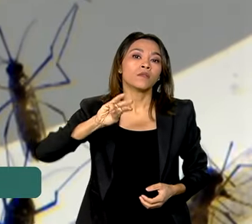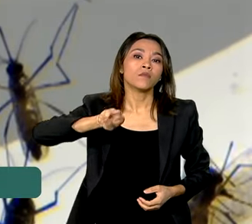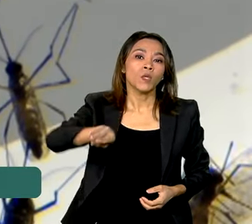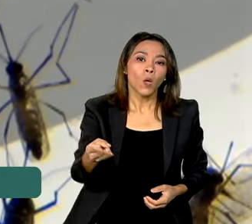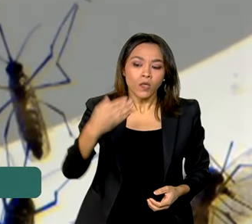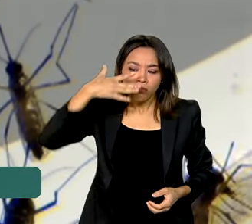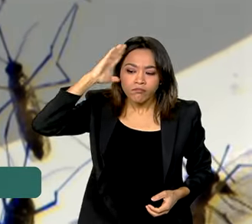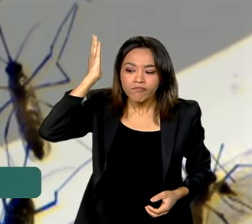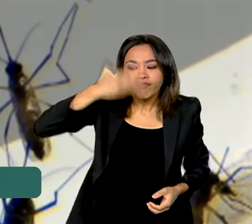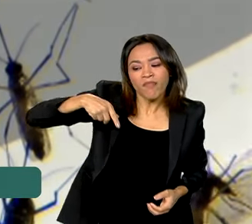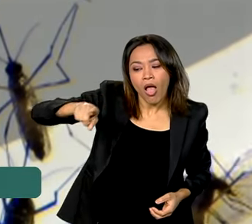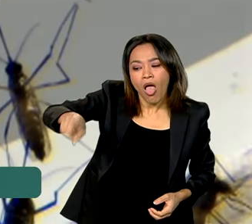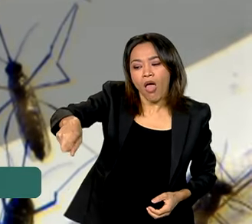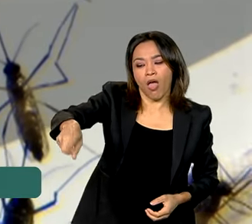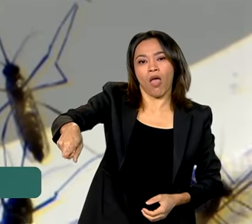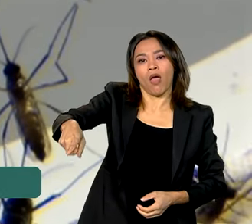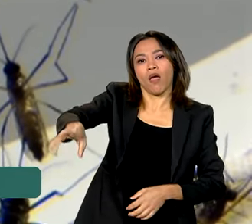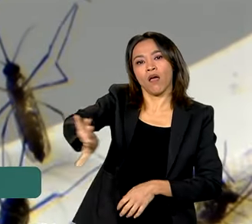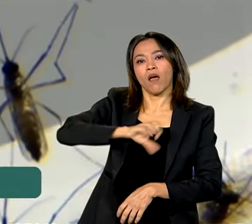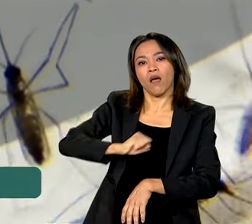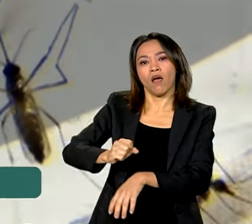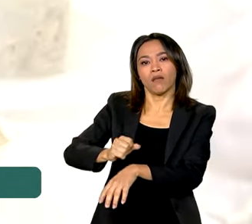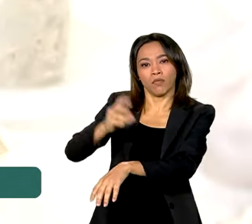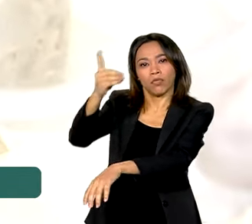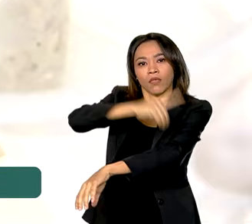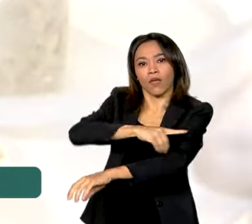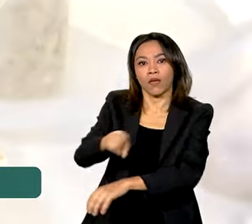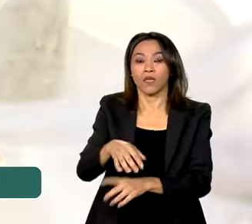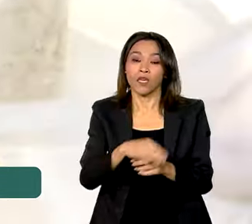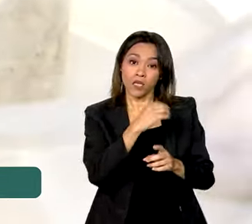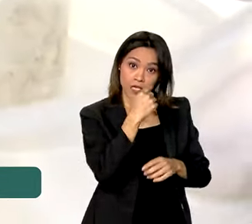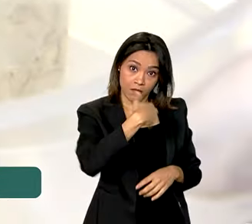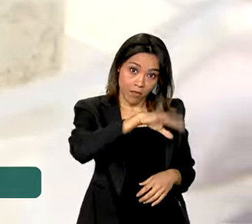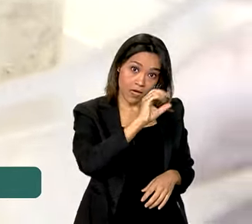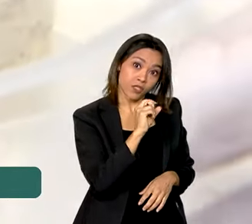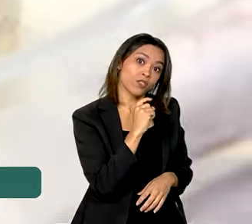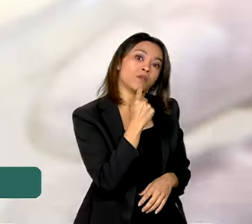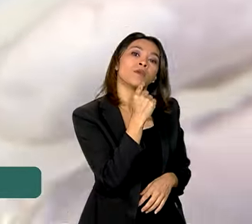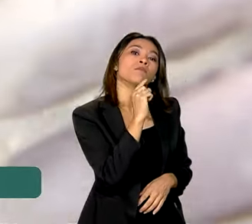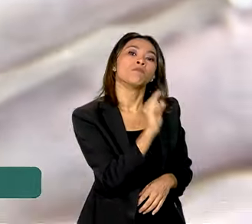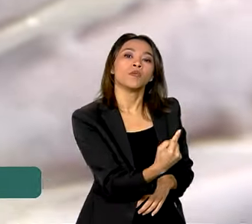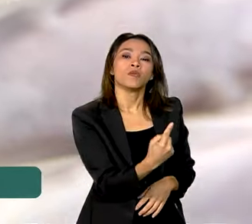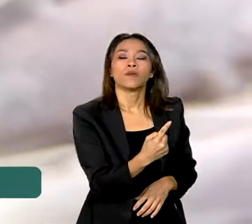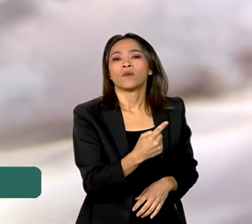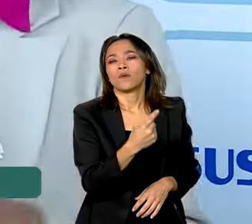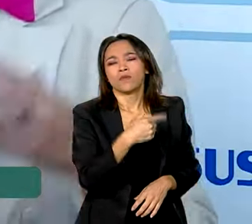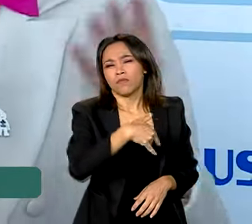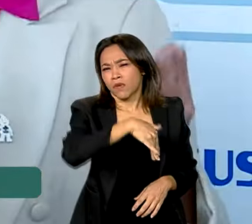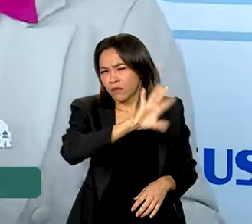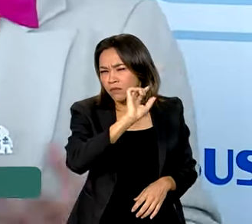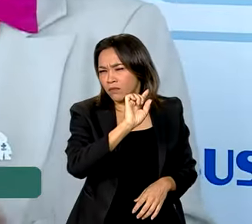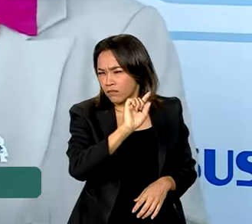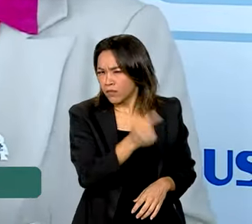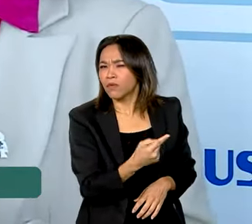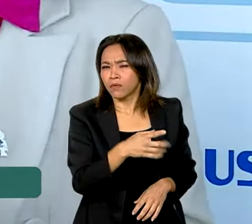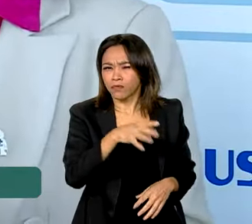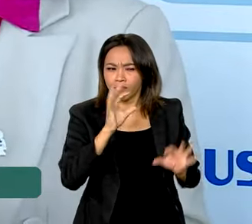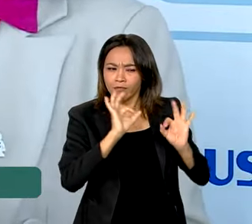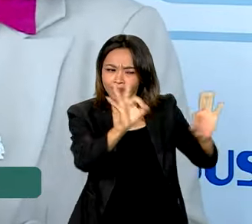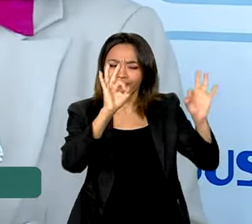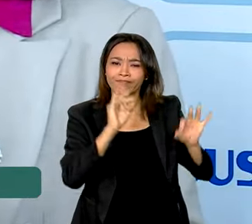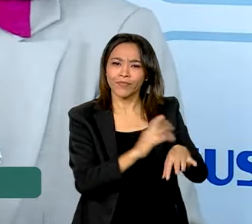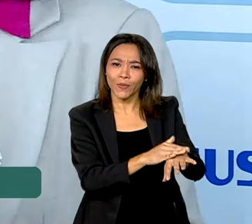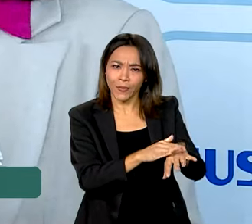prováveis de dengue e 1.457 mortes confirmadas pela doença. Um dos grandes